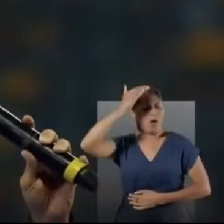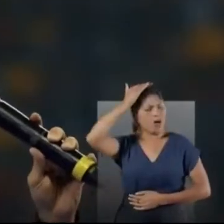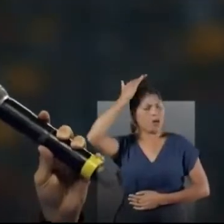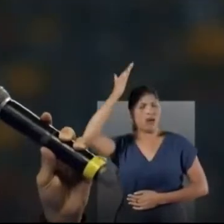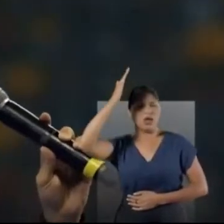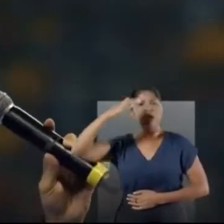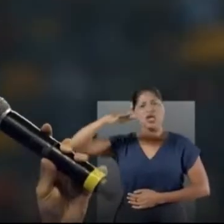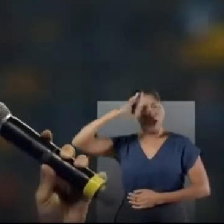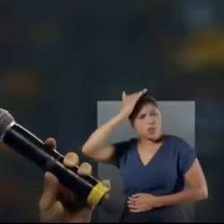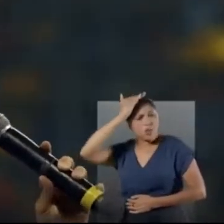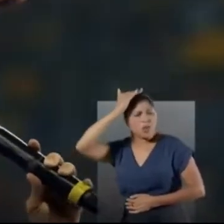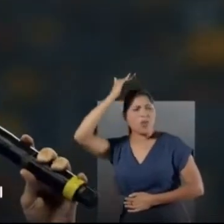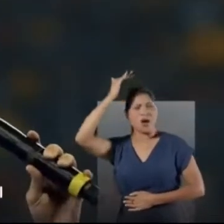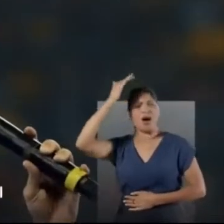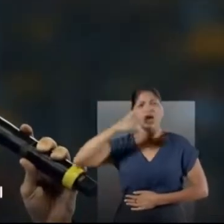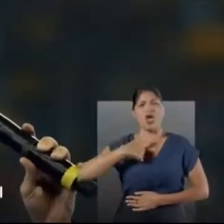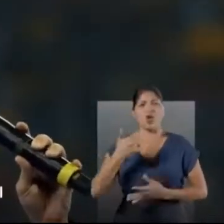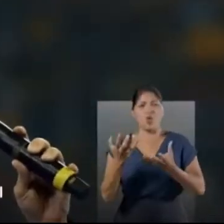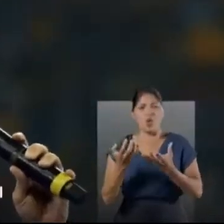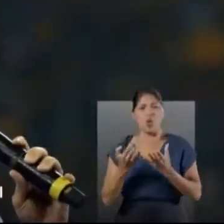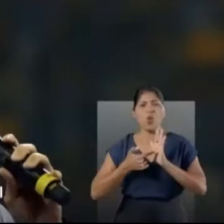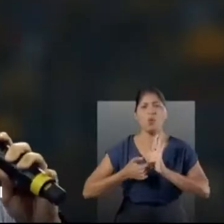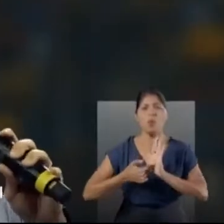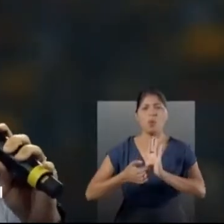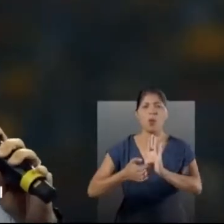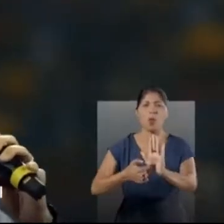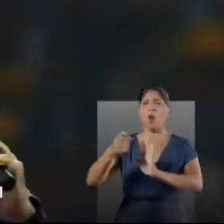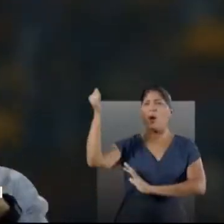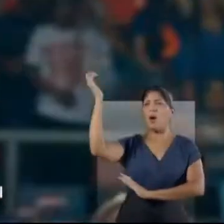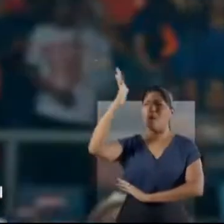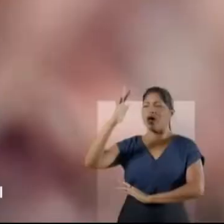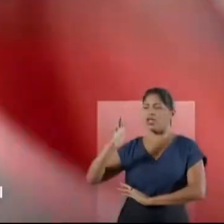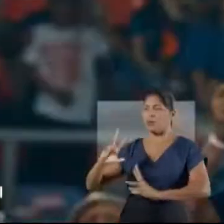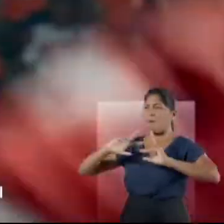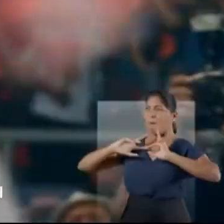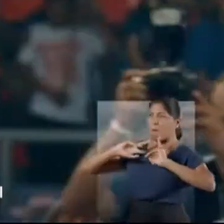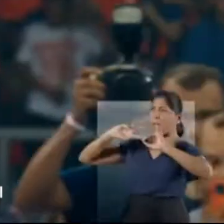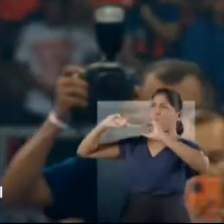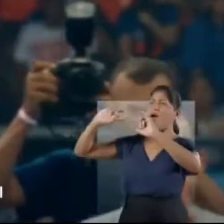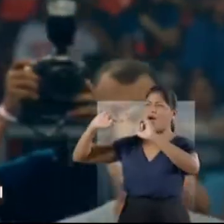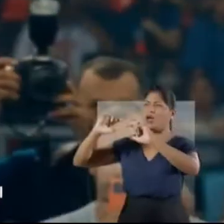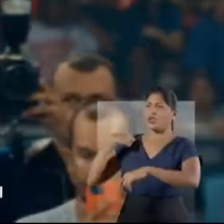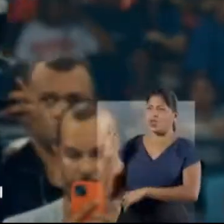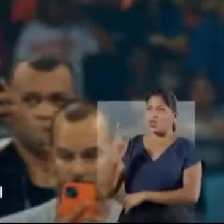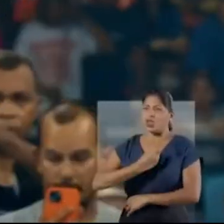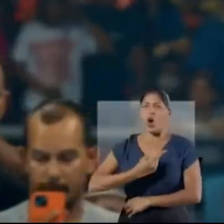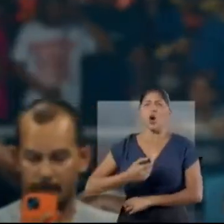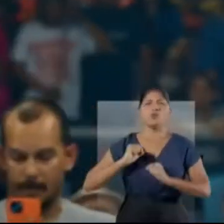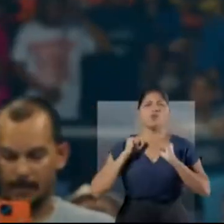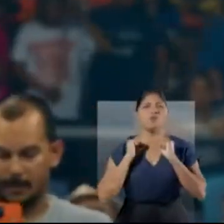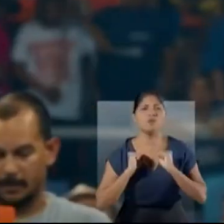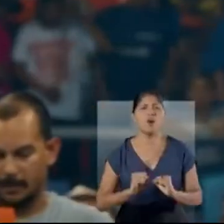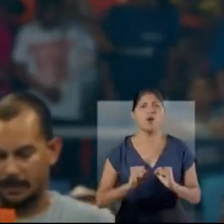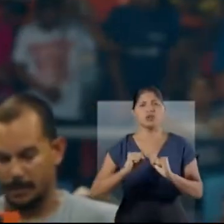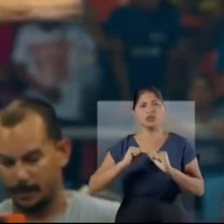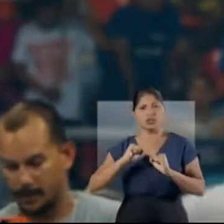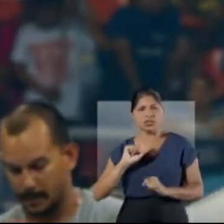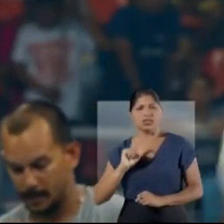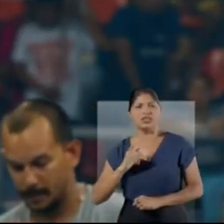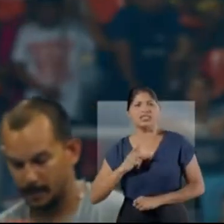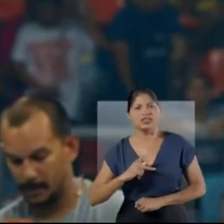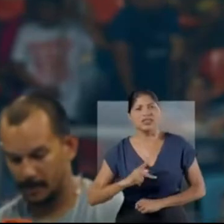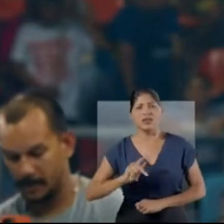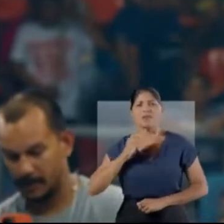Eu amo o Pará. E com o Pará eu vou mostrar para o Brasil. Que nós podemos